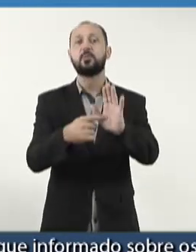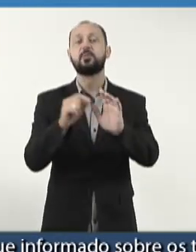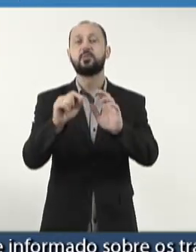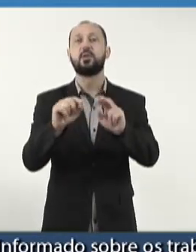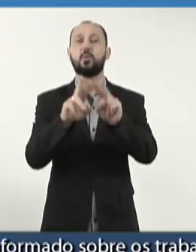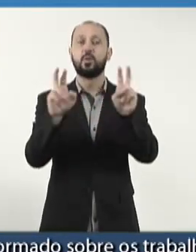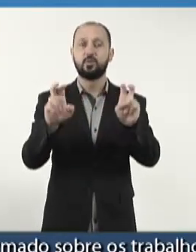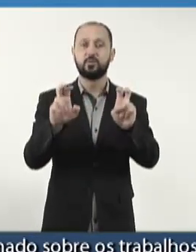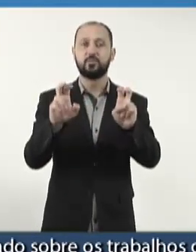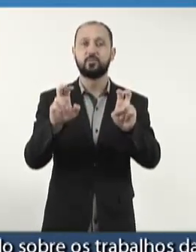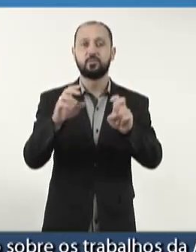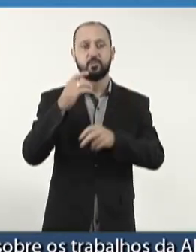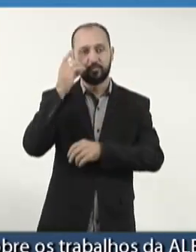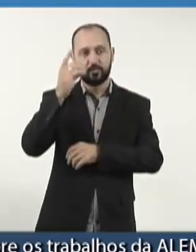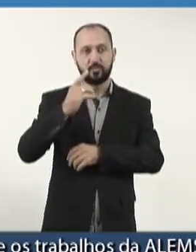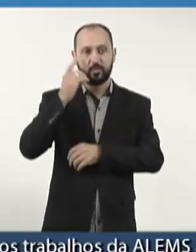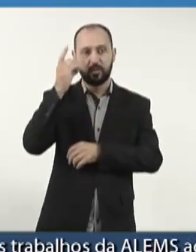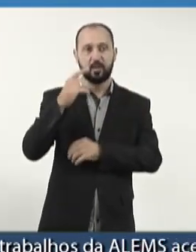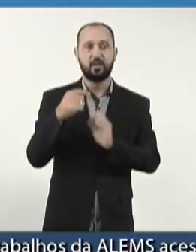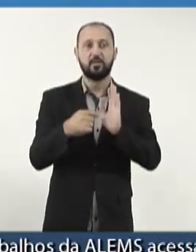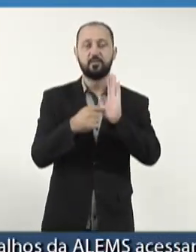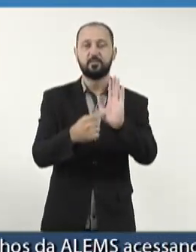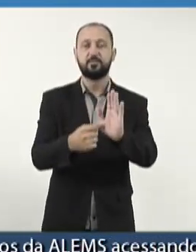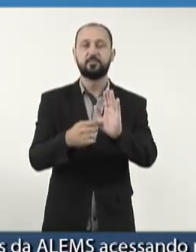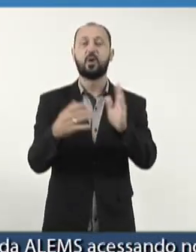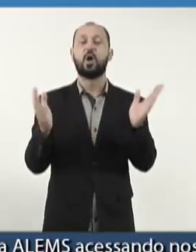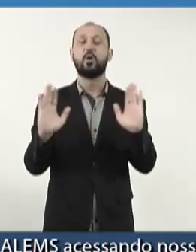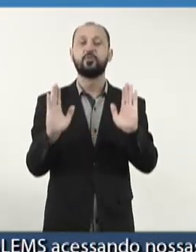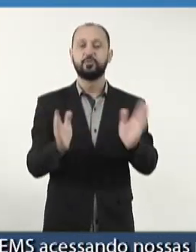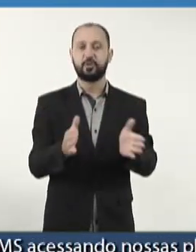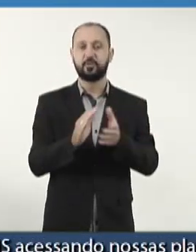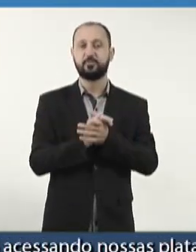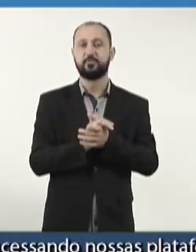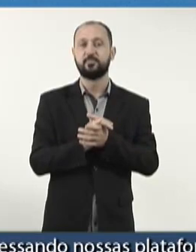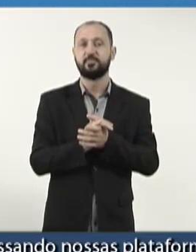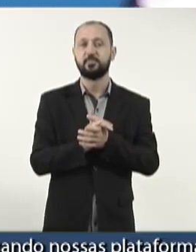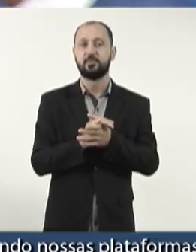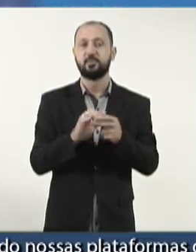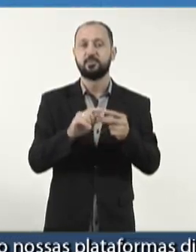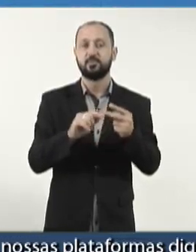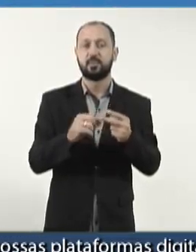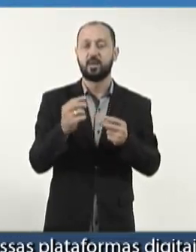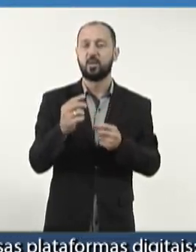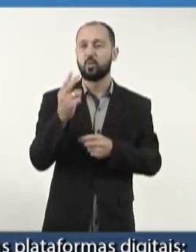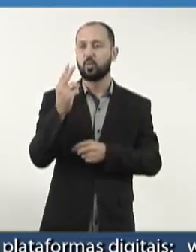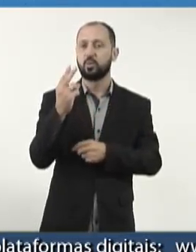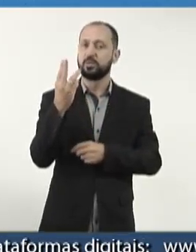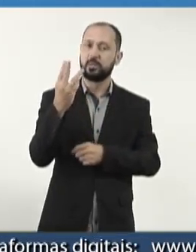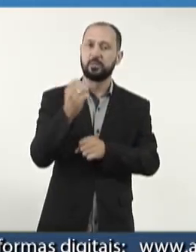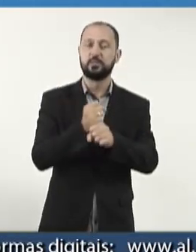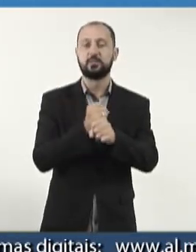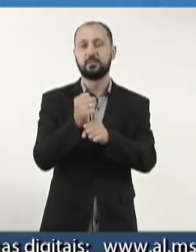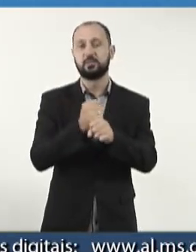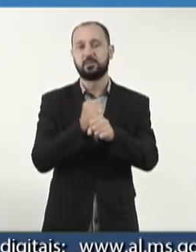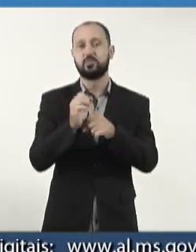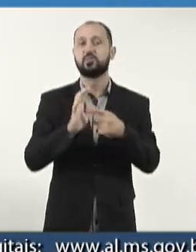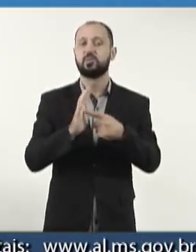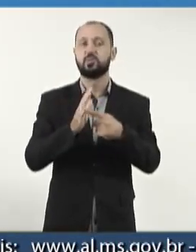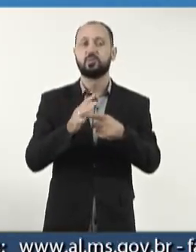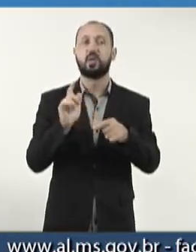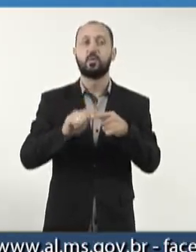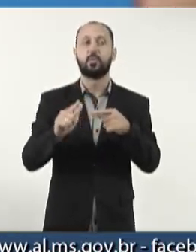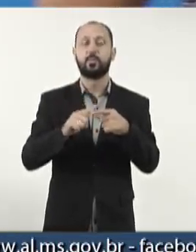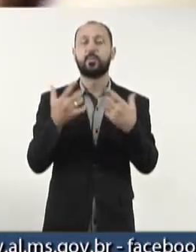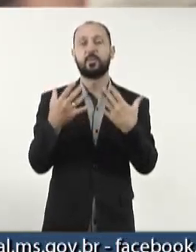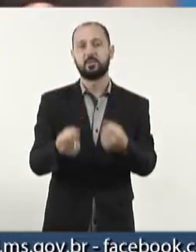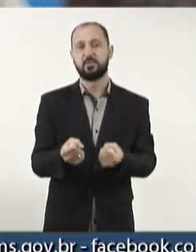assunto que o deputado Zé Teixeira também já trouxe para esse parlamento. Já são mais de dois, três anos que esse gerador está com problemas e é inadmissível.